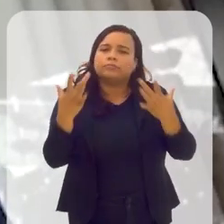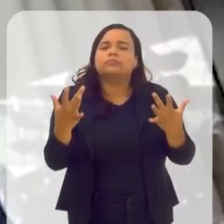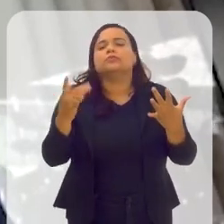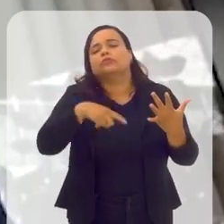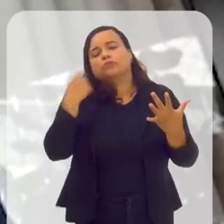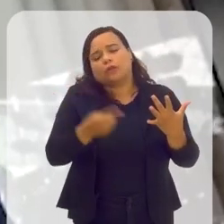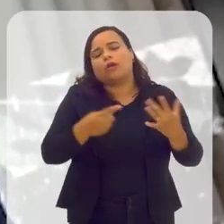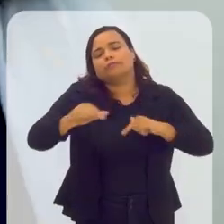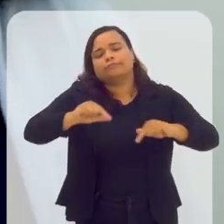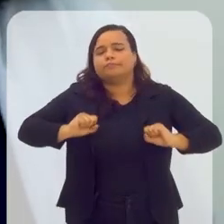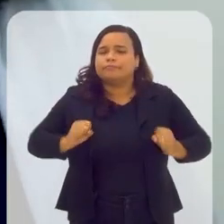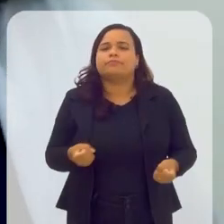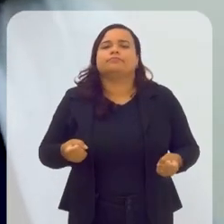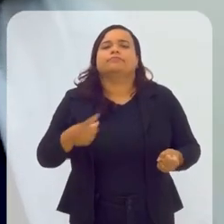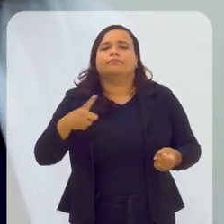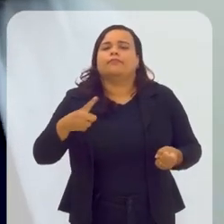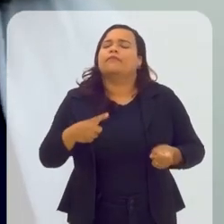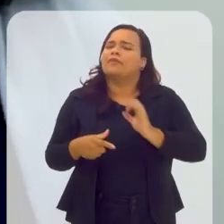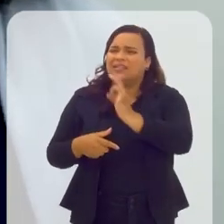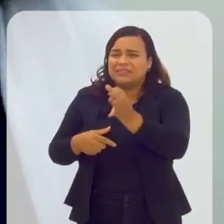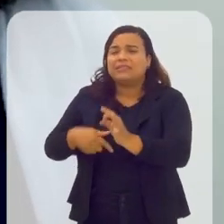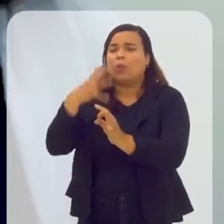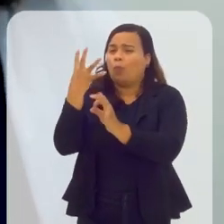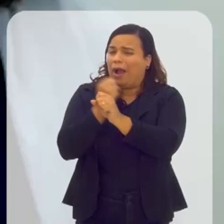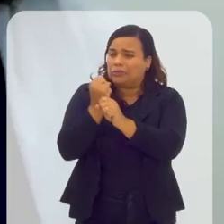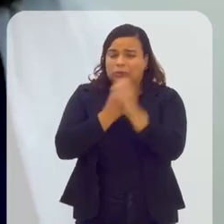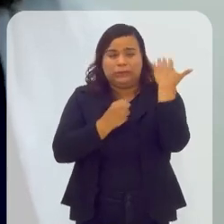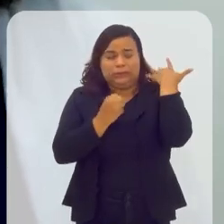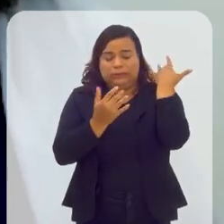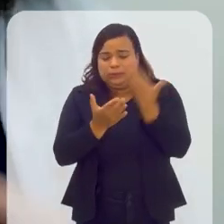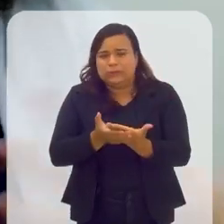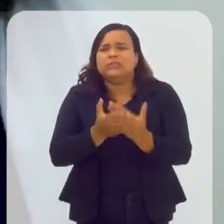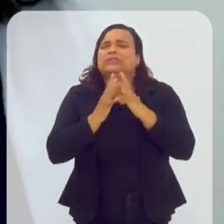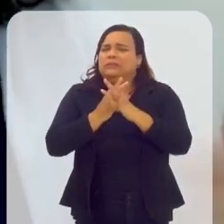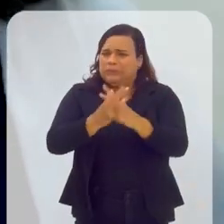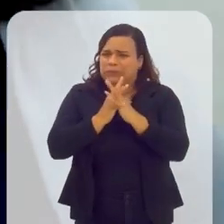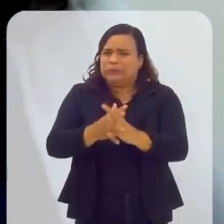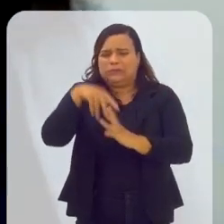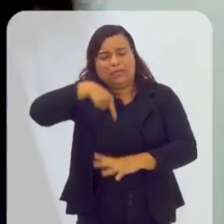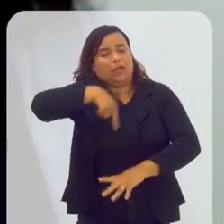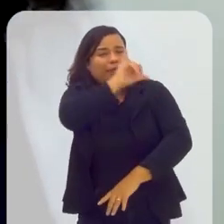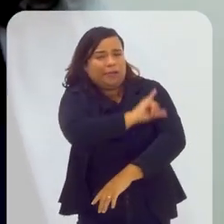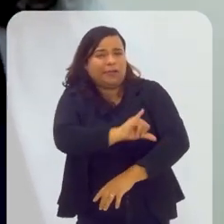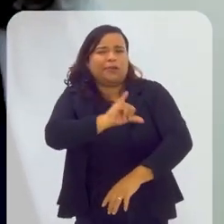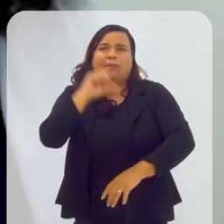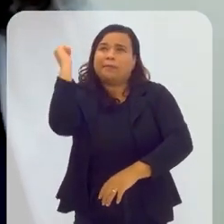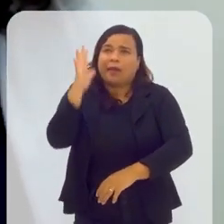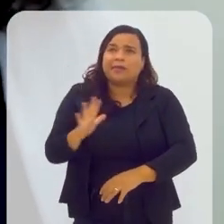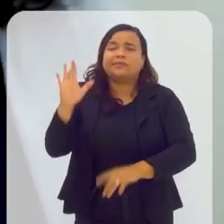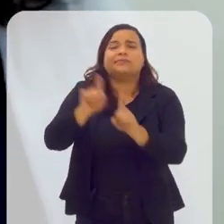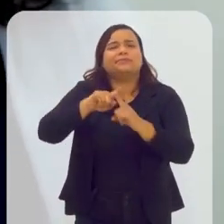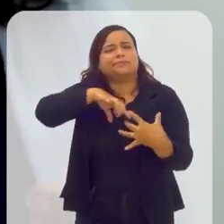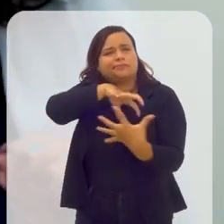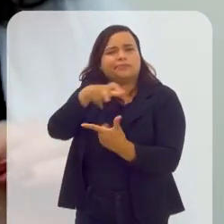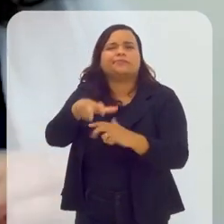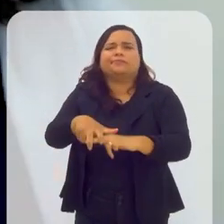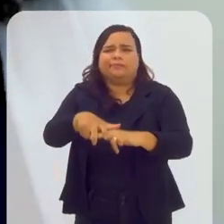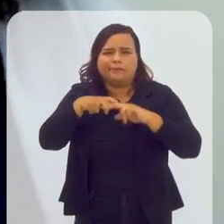trabalhando para isso. Os últimos quatro anos foram anos complicados no Estado do Rio de Janeiro, no Brasil e no mundo, por conta da pandemia.